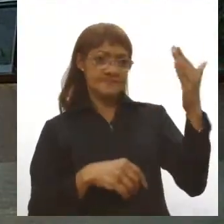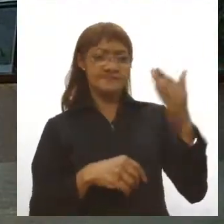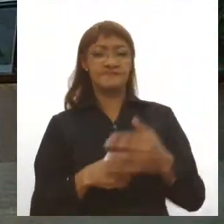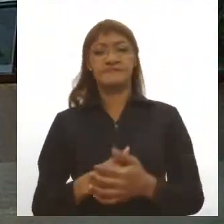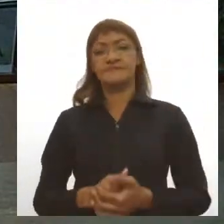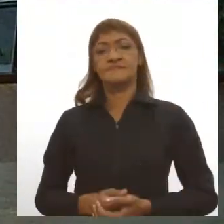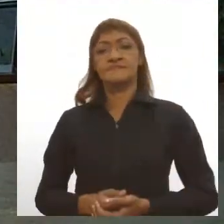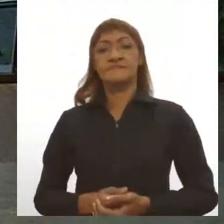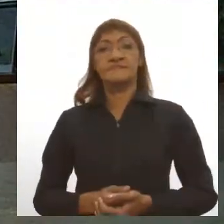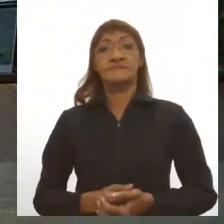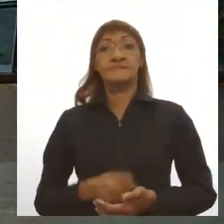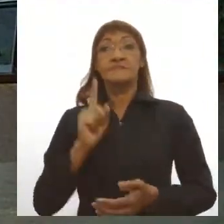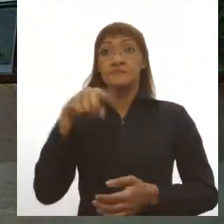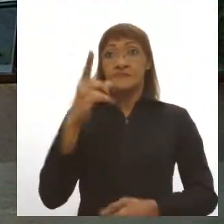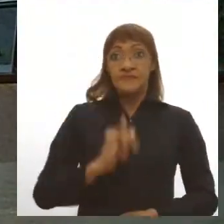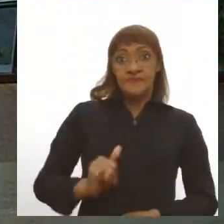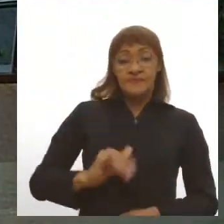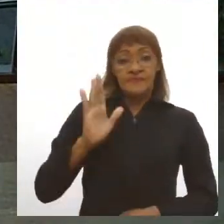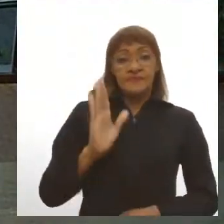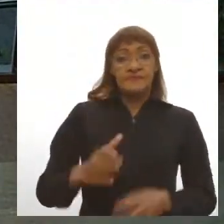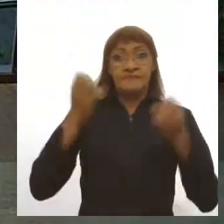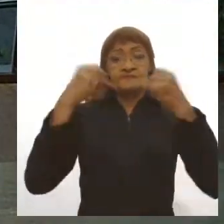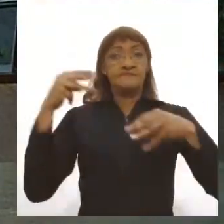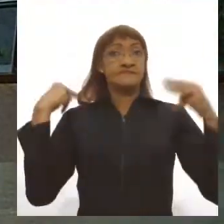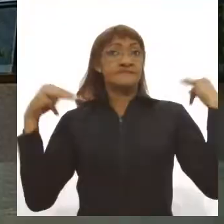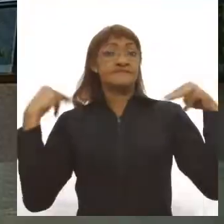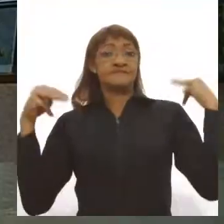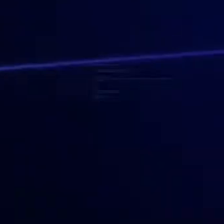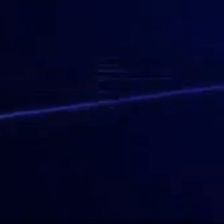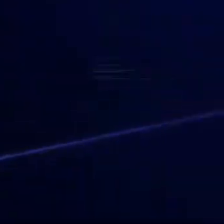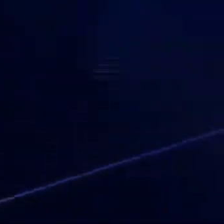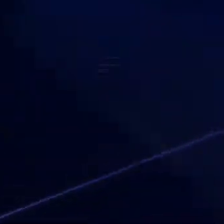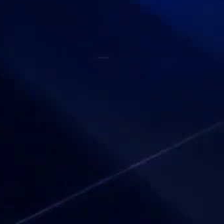Ok. A seguir nós vamos falar da Capitania dos Portos. É já.